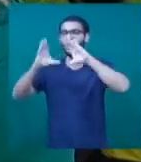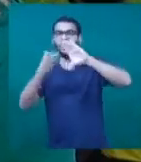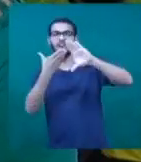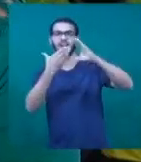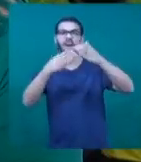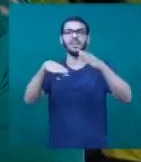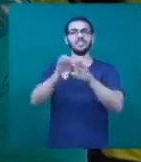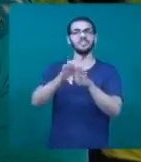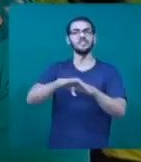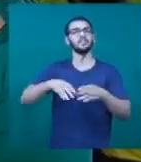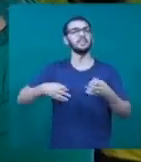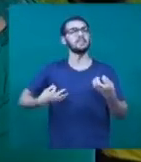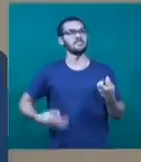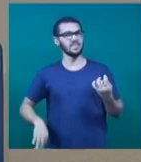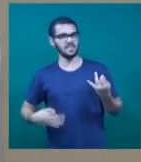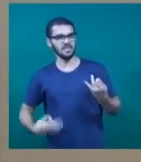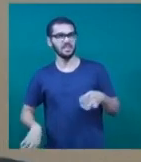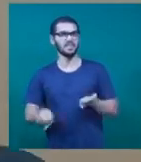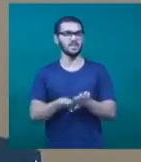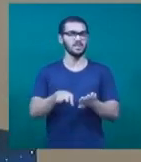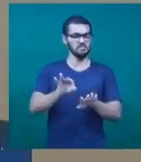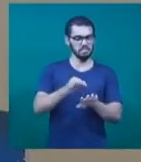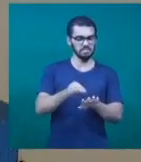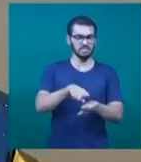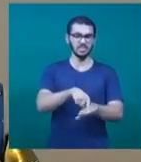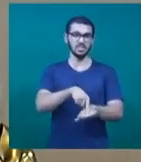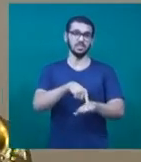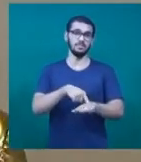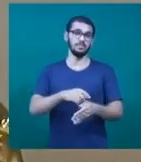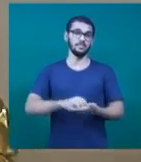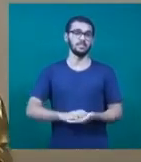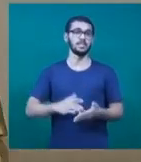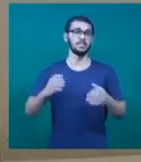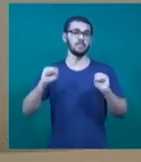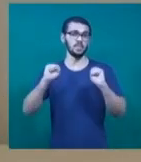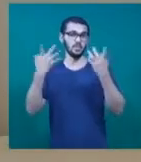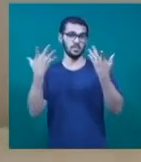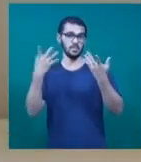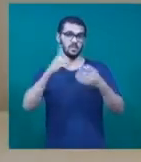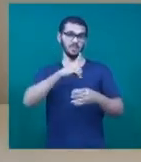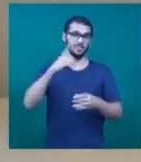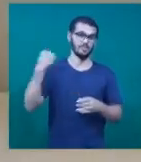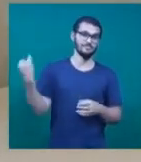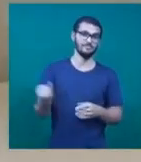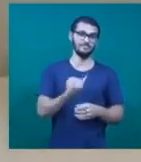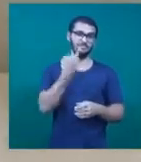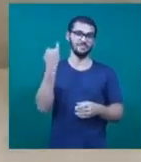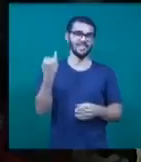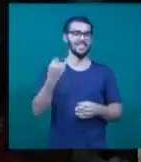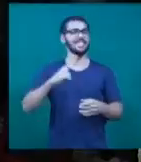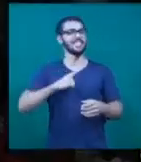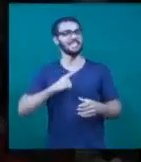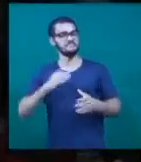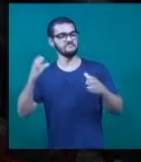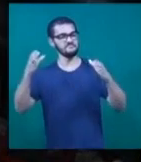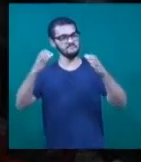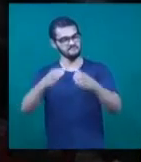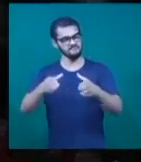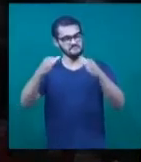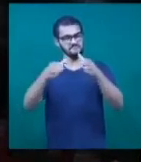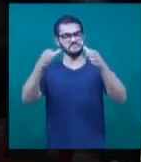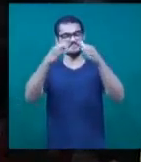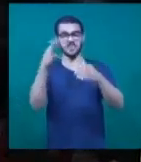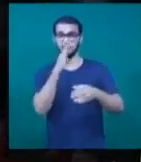violão, bordado em chinelo, né? Para comemorar a data tão importante, é claro que não poderia faltar bolo e música.